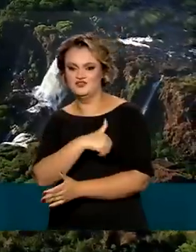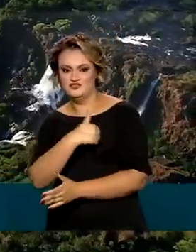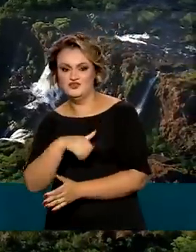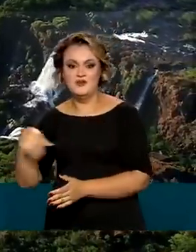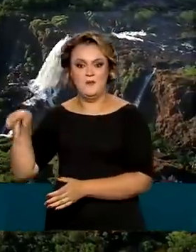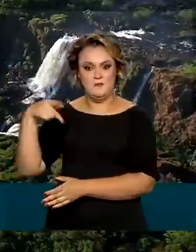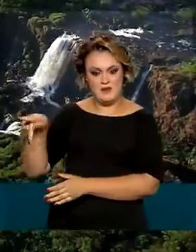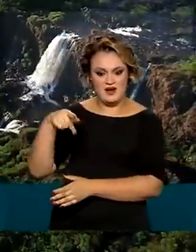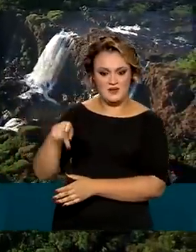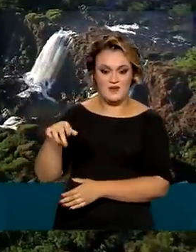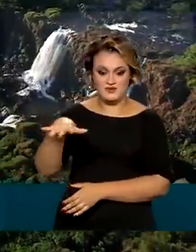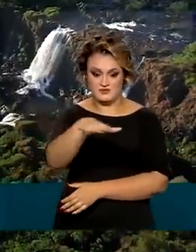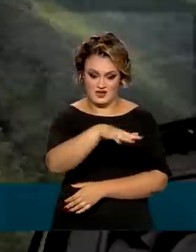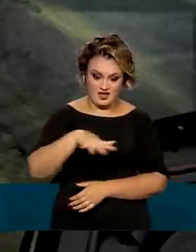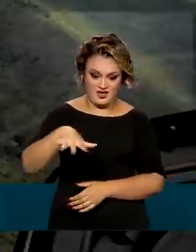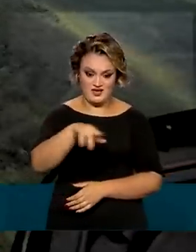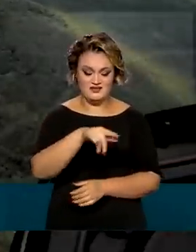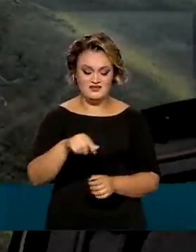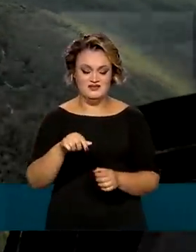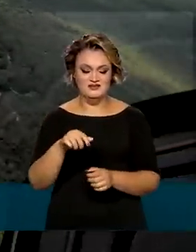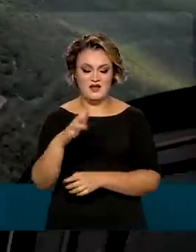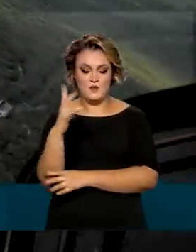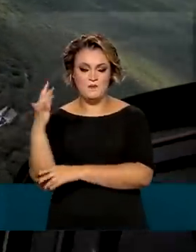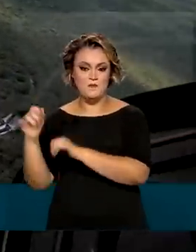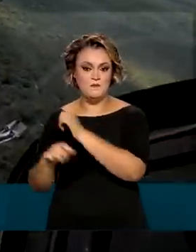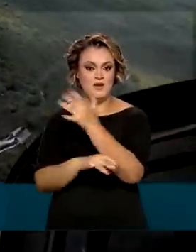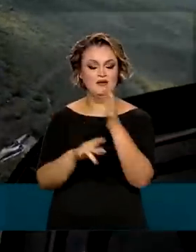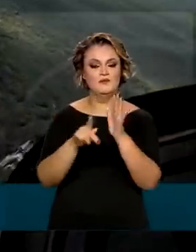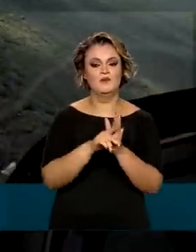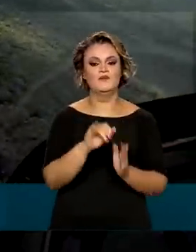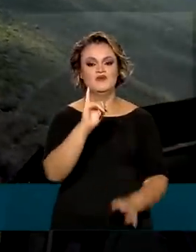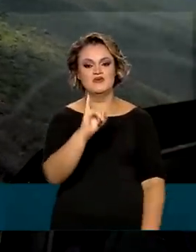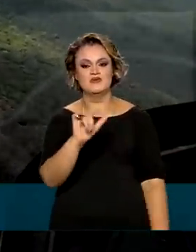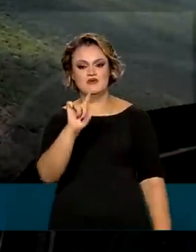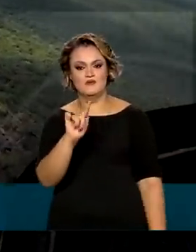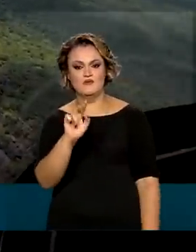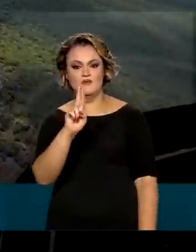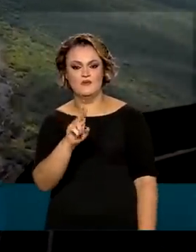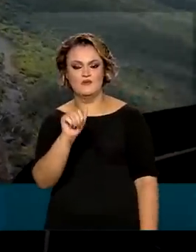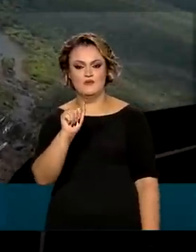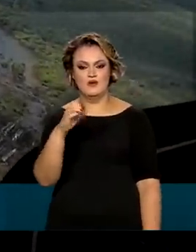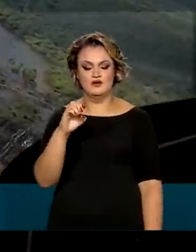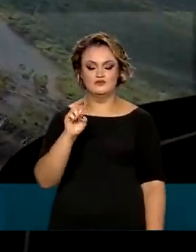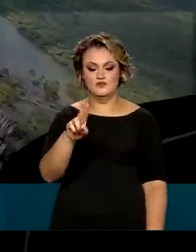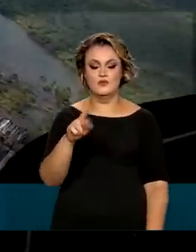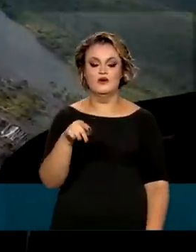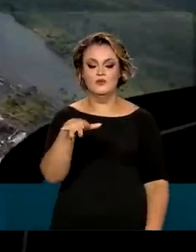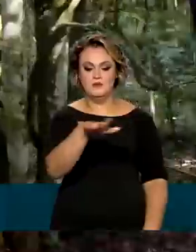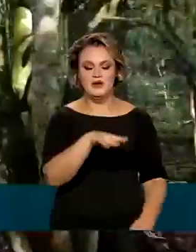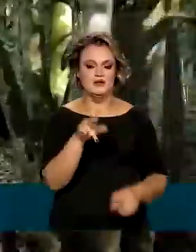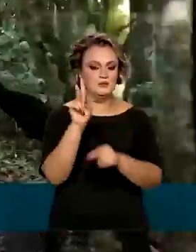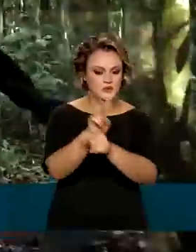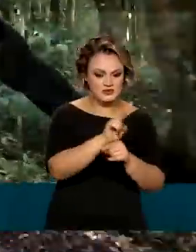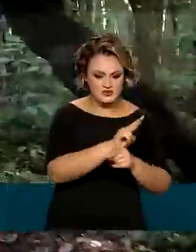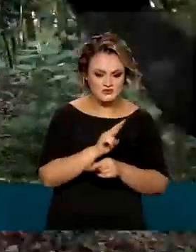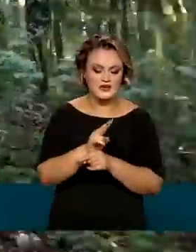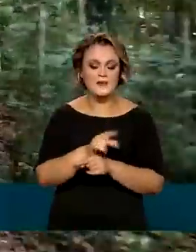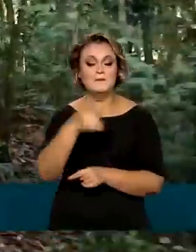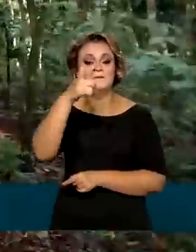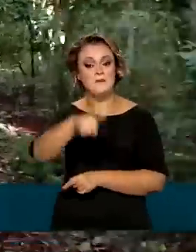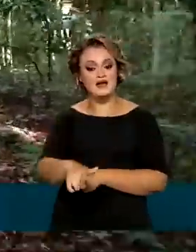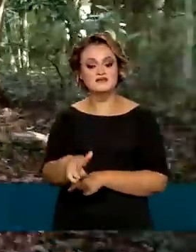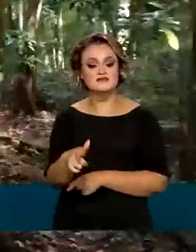Paraguai está dentro do Parque Nacional do Iguaçu, uma unidade de conservação federal. Ali também